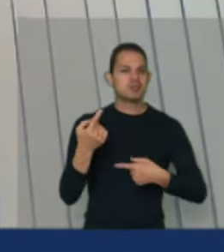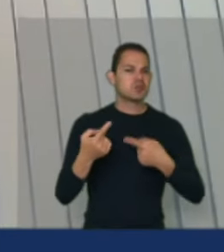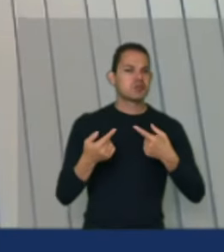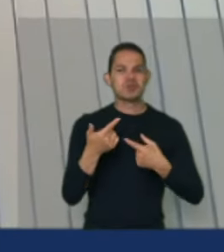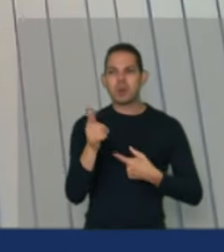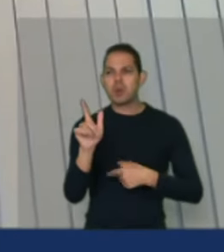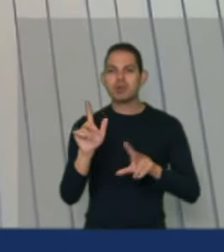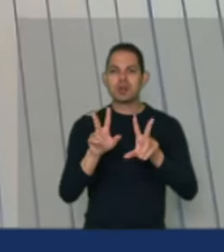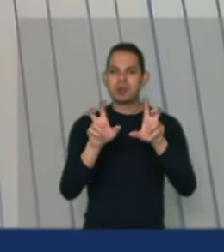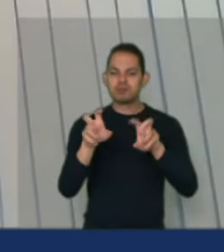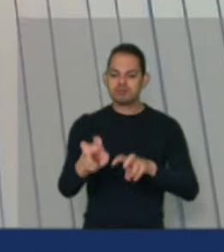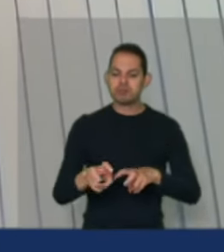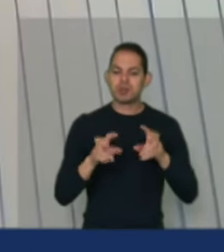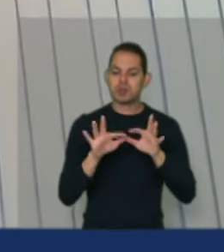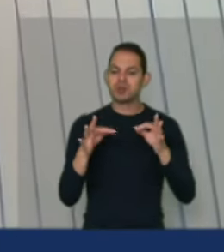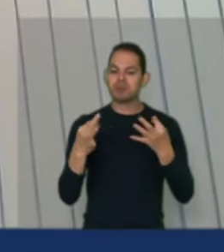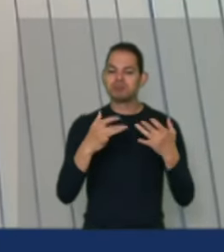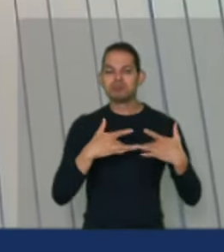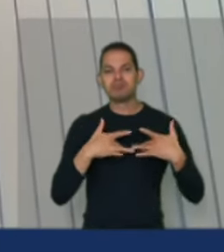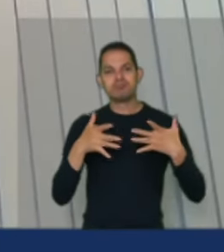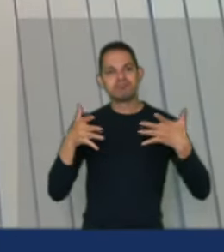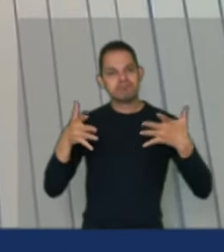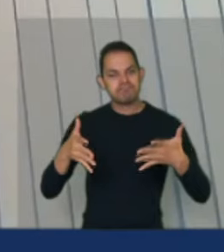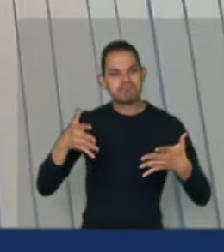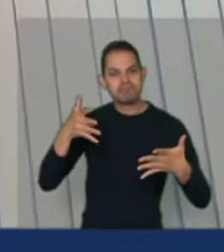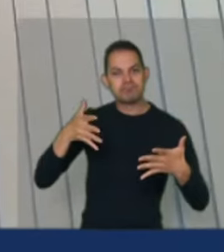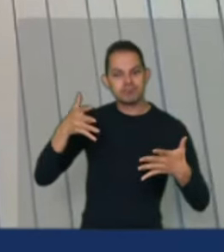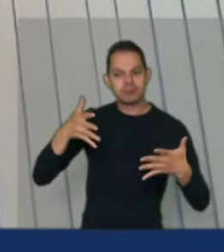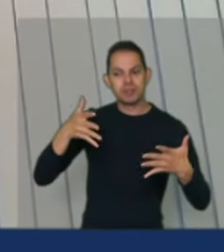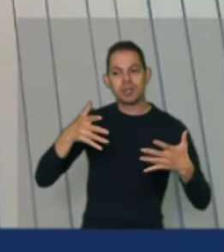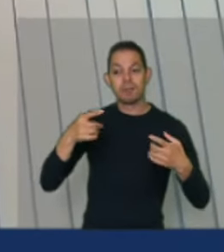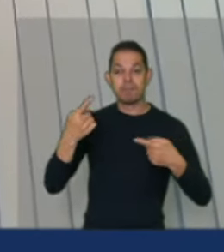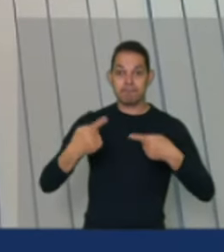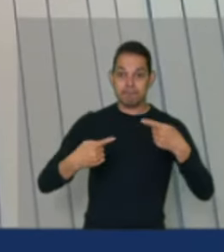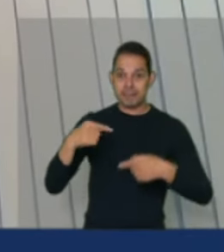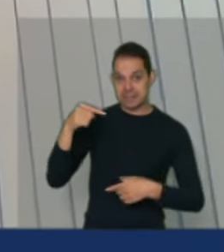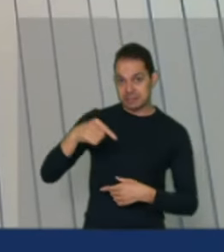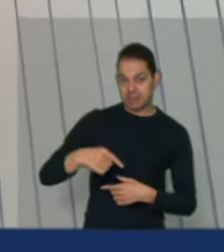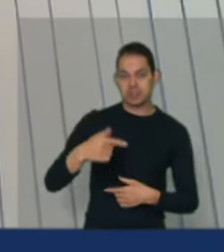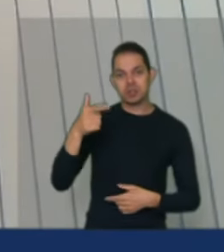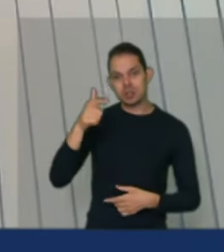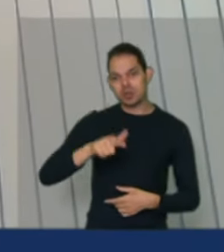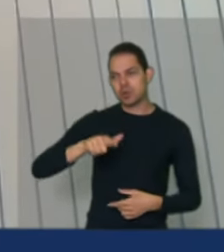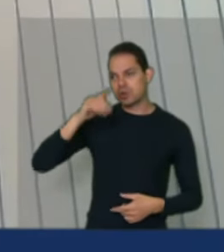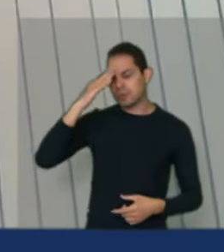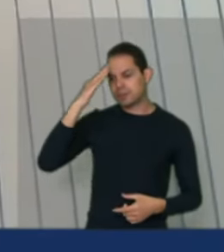agricultura familiar que for pertinente para esse debate mais uma vez obrigado